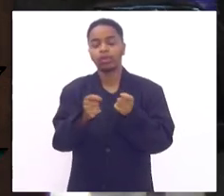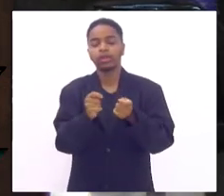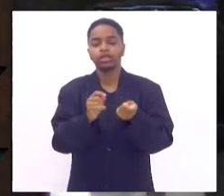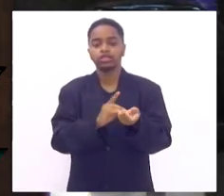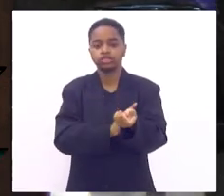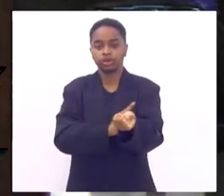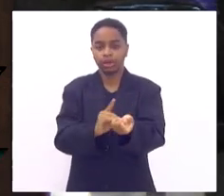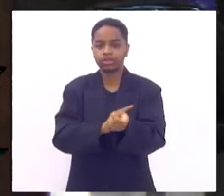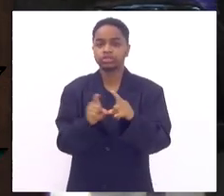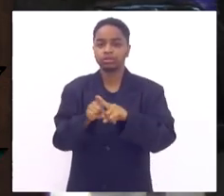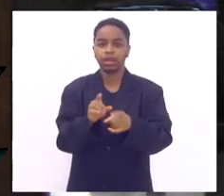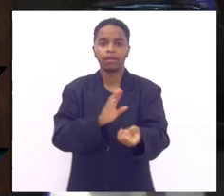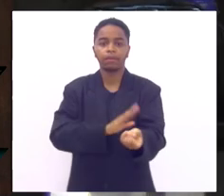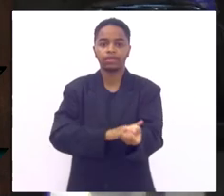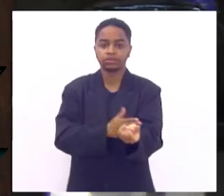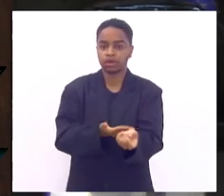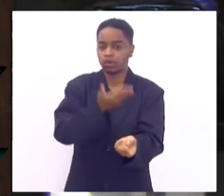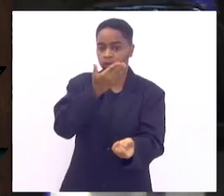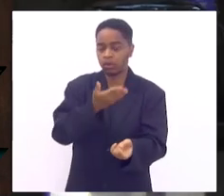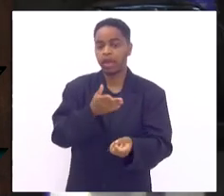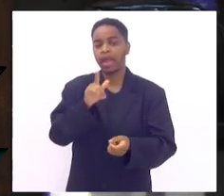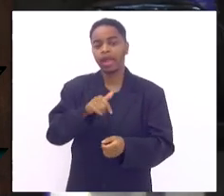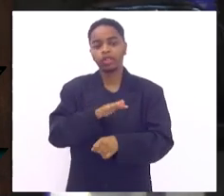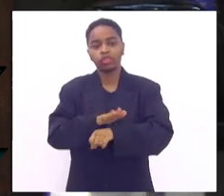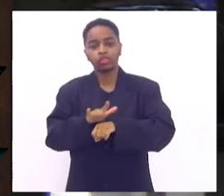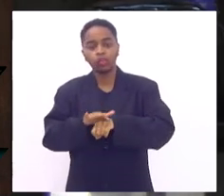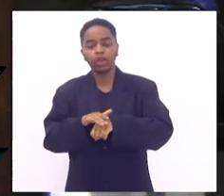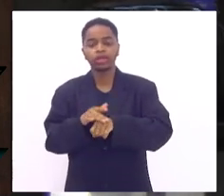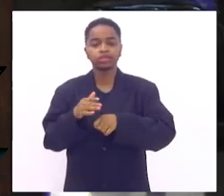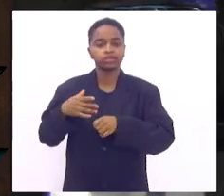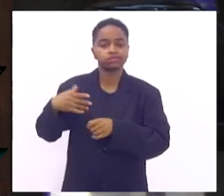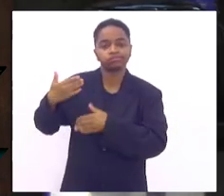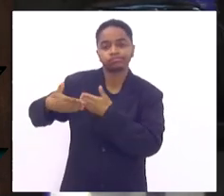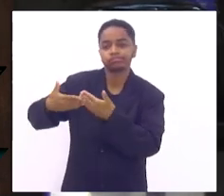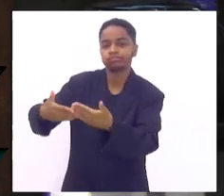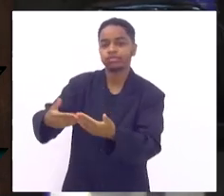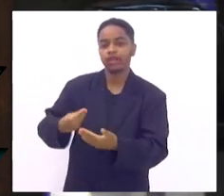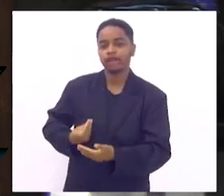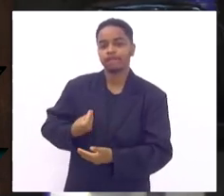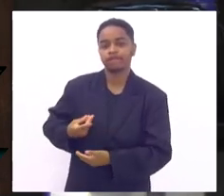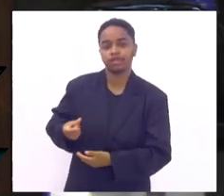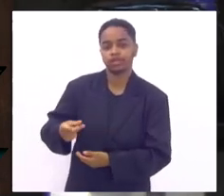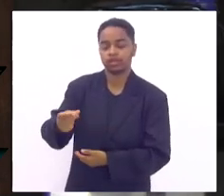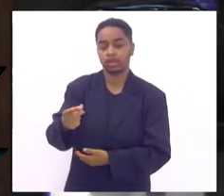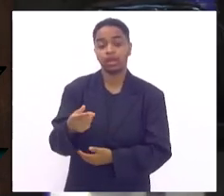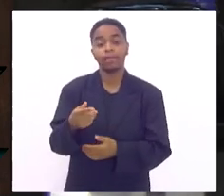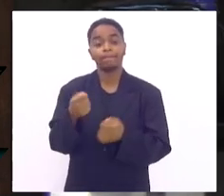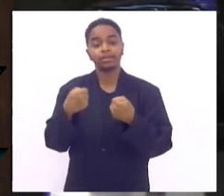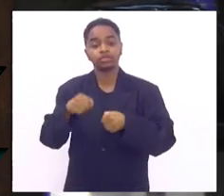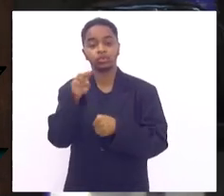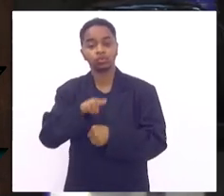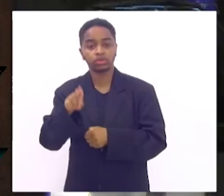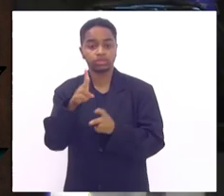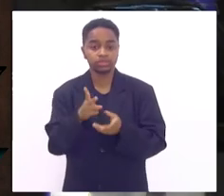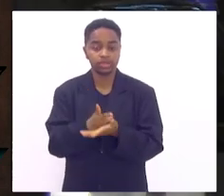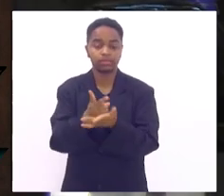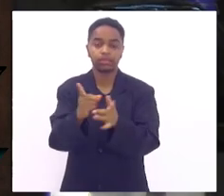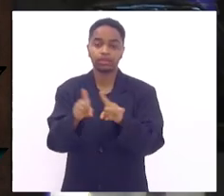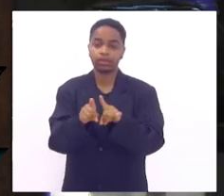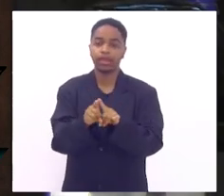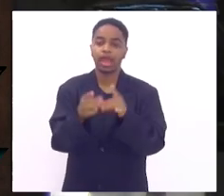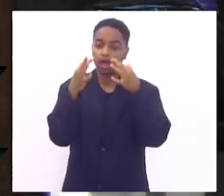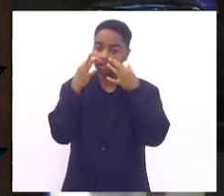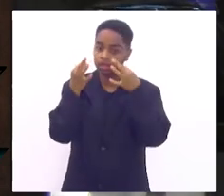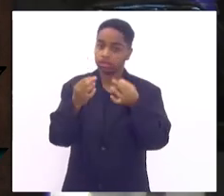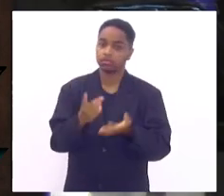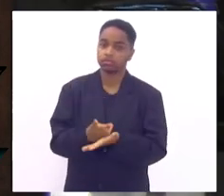arterial que são doenças que vão acompanhar a gente a vida inteira elas são uso constante vigilância permanente e se não